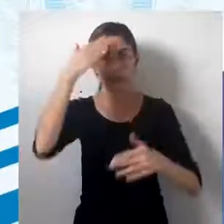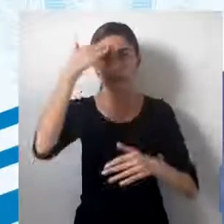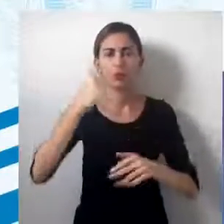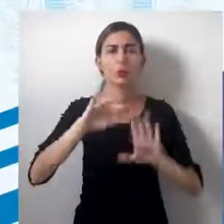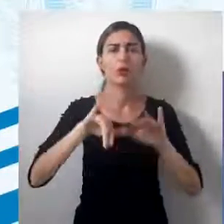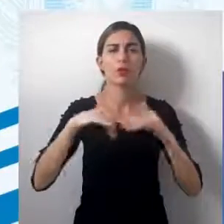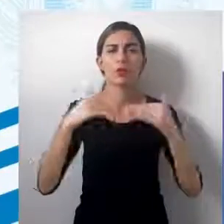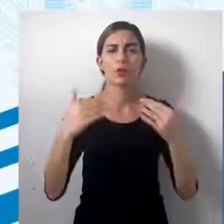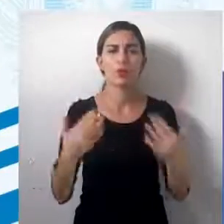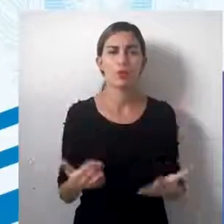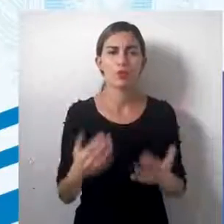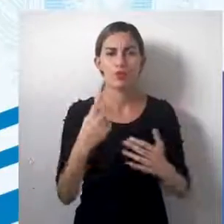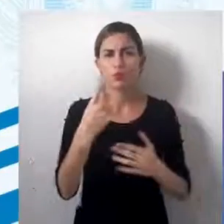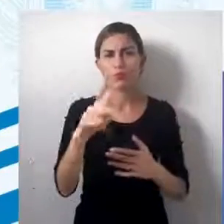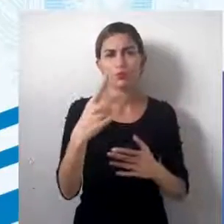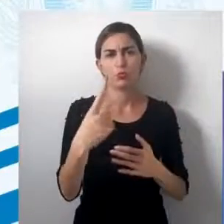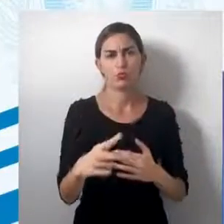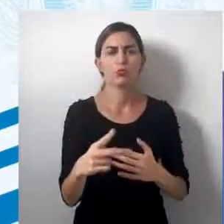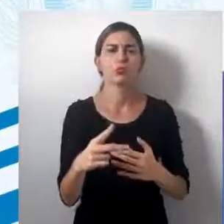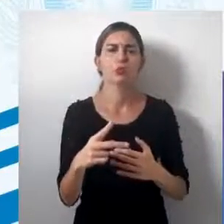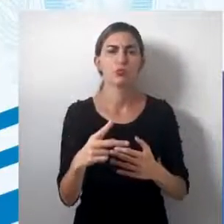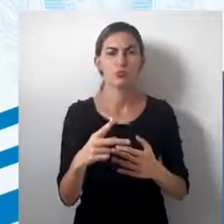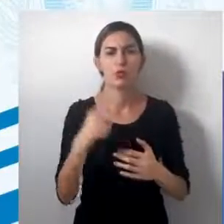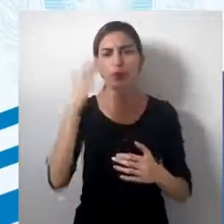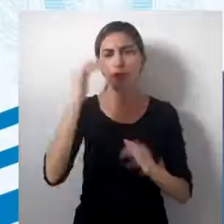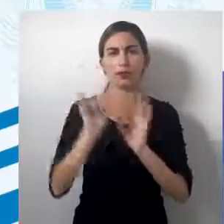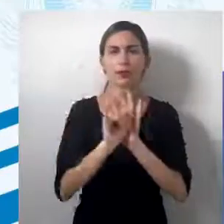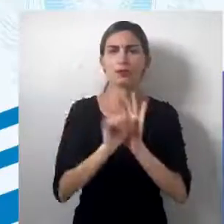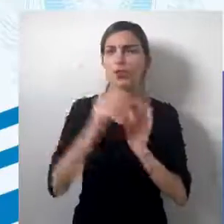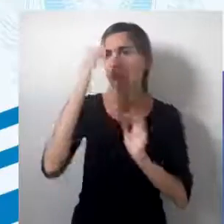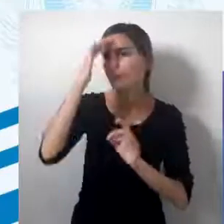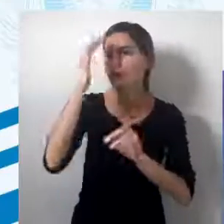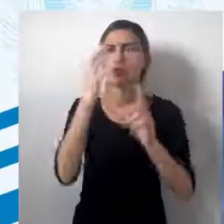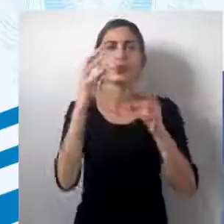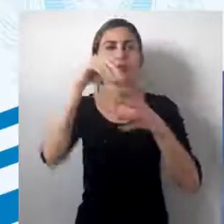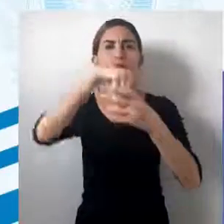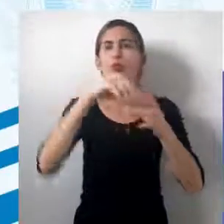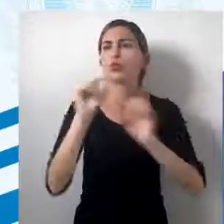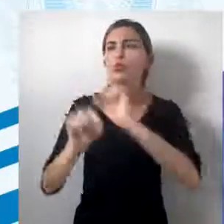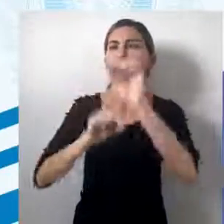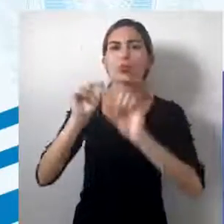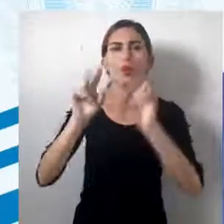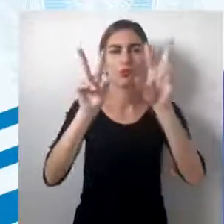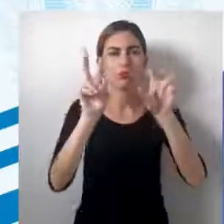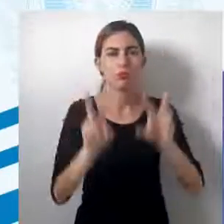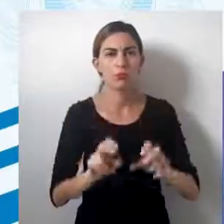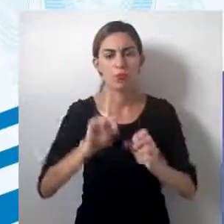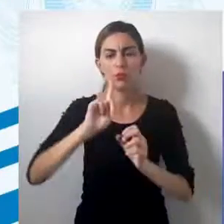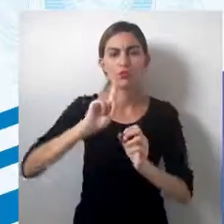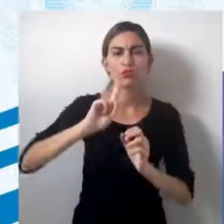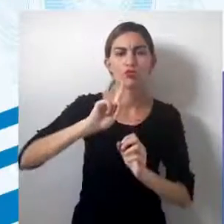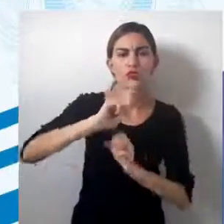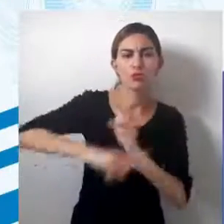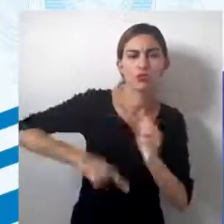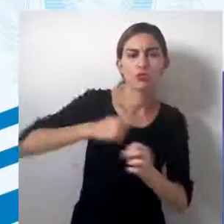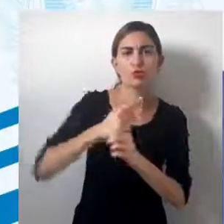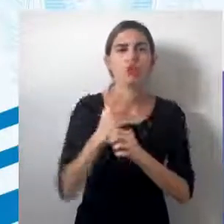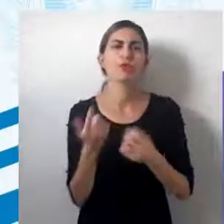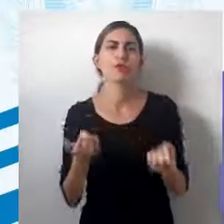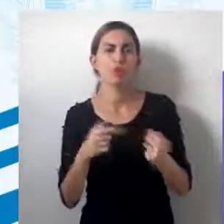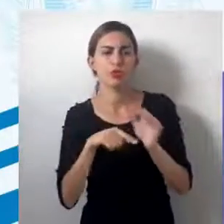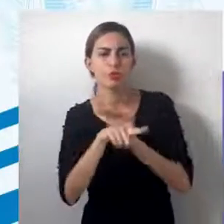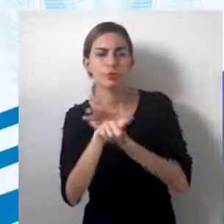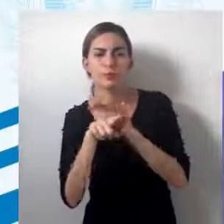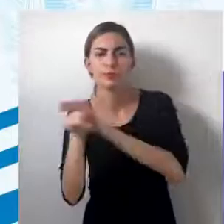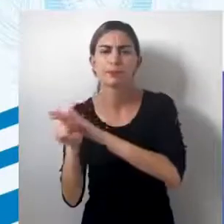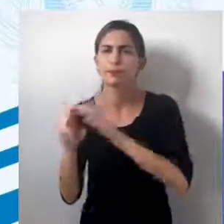Saber qual que é a sua identidade dentro de todo o conteúdo de geografia. Então, gente, para que a gente analise